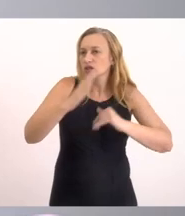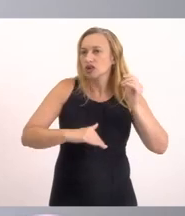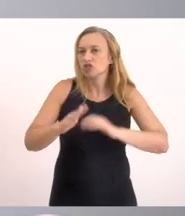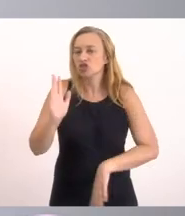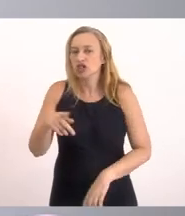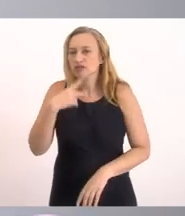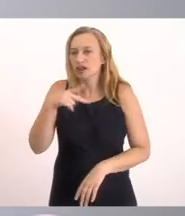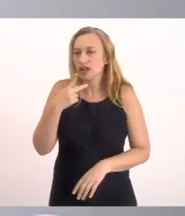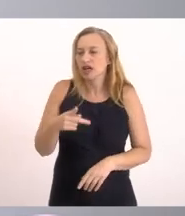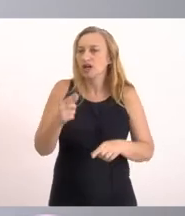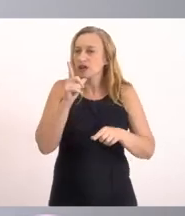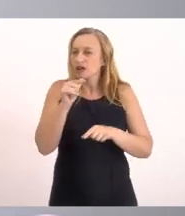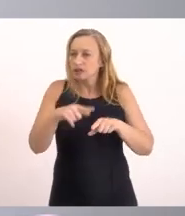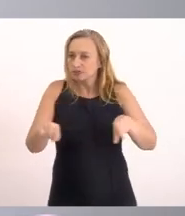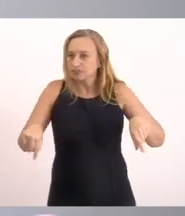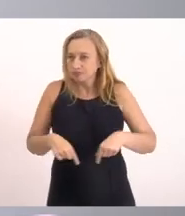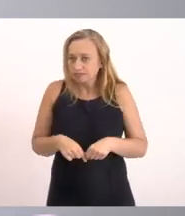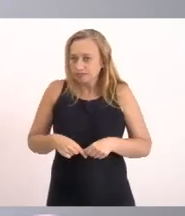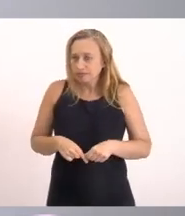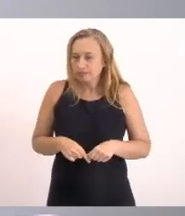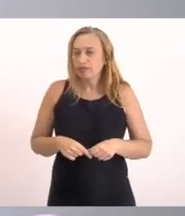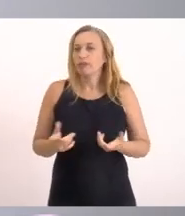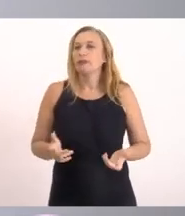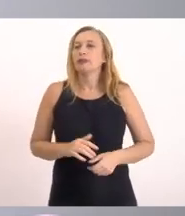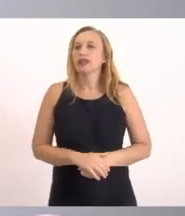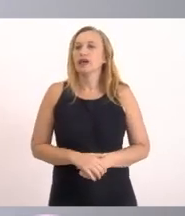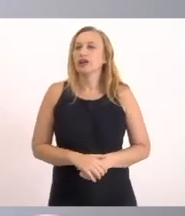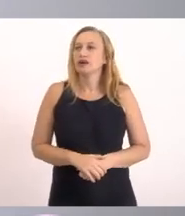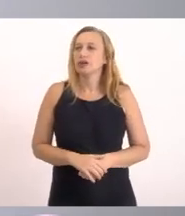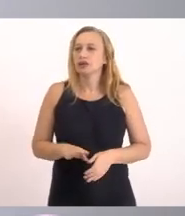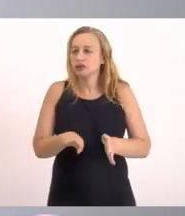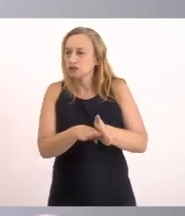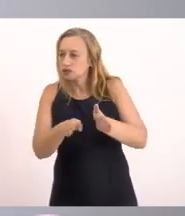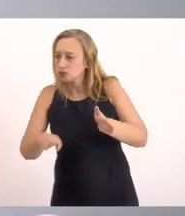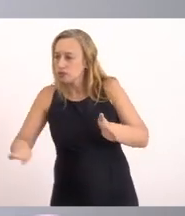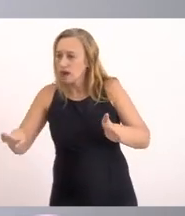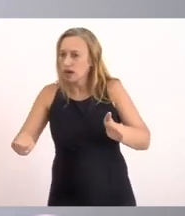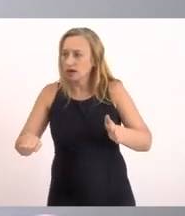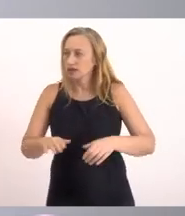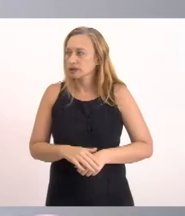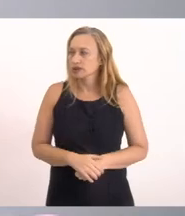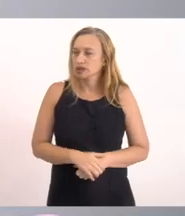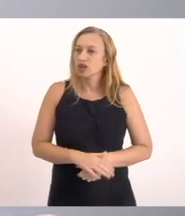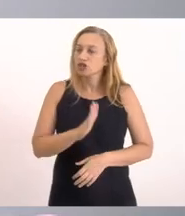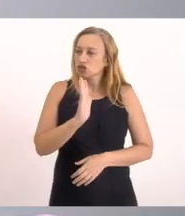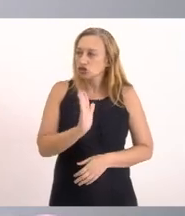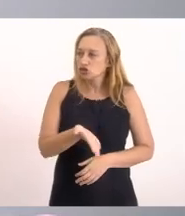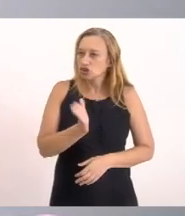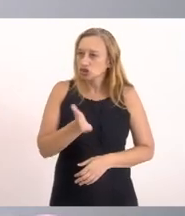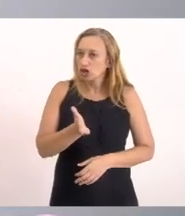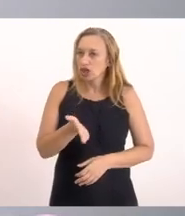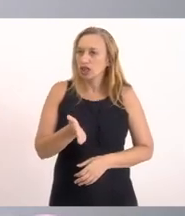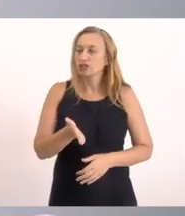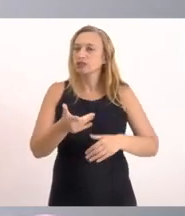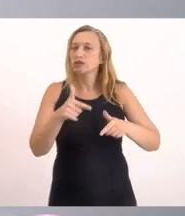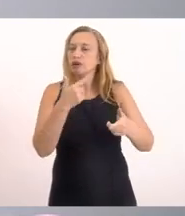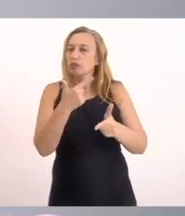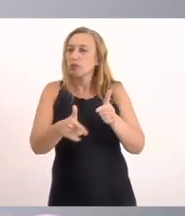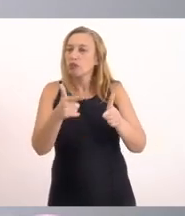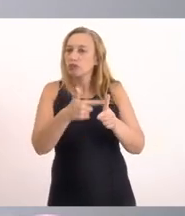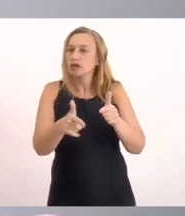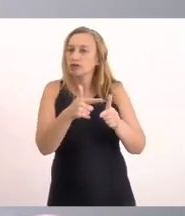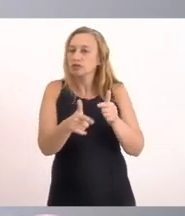Devido a falta Desse fluxo hidrodinâmico Do mar Com a lagoa Já estava Ocasionando problemas Como